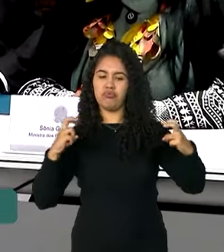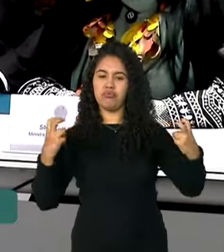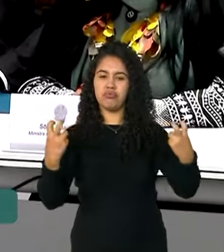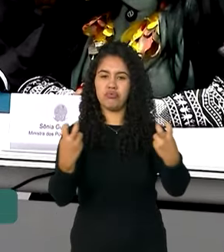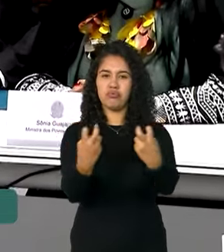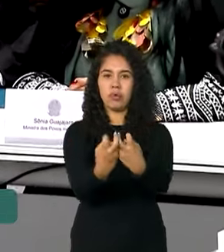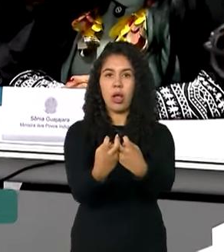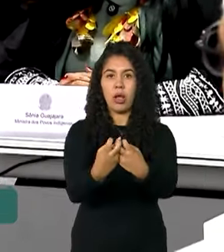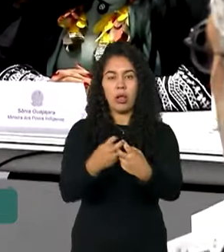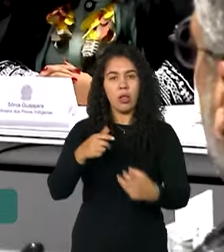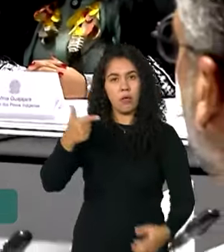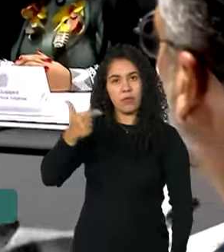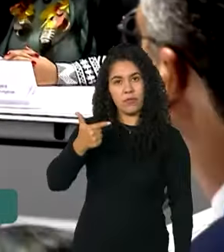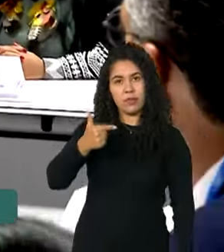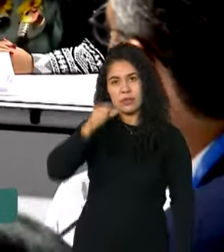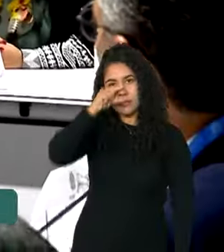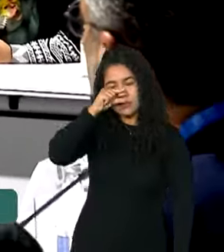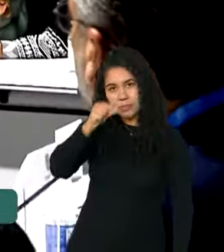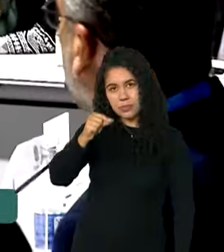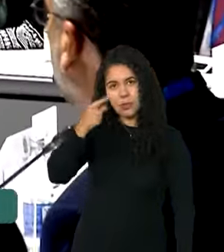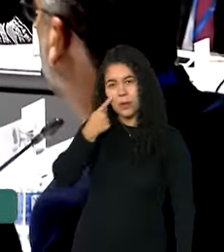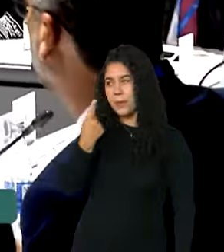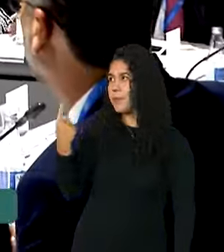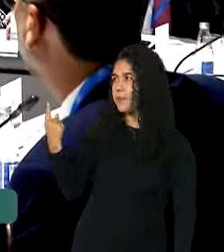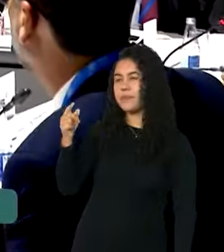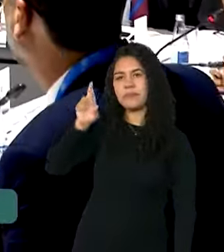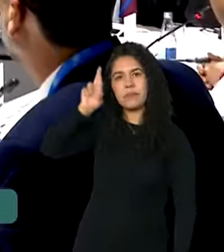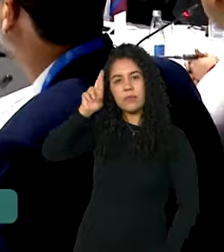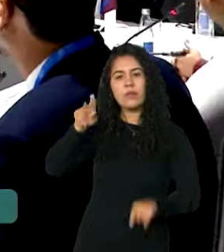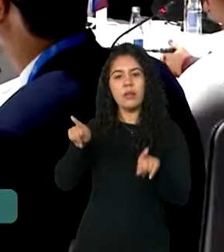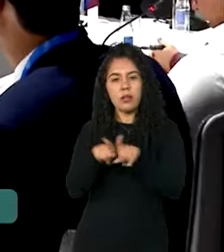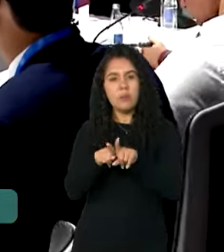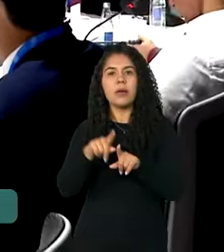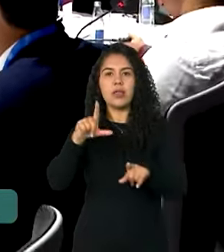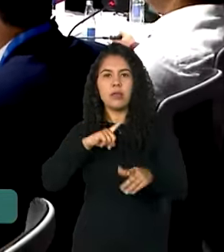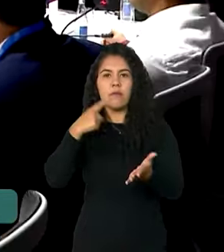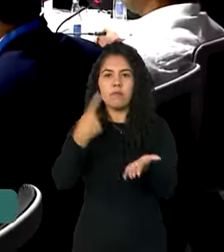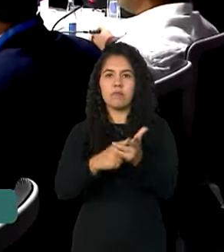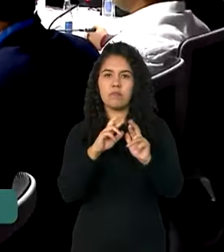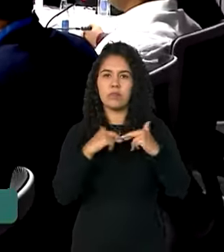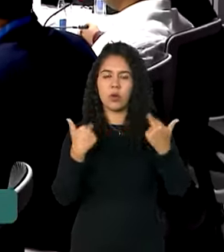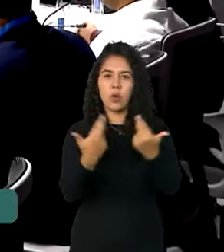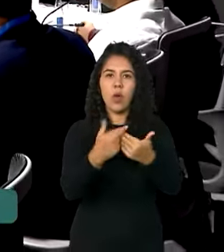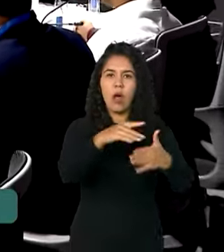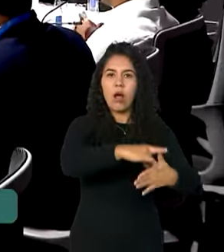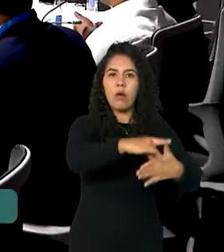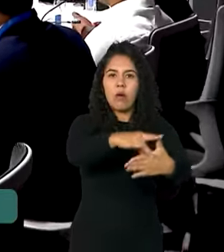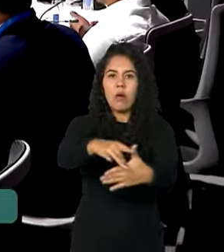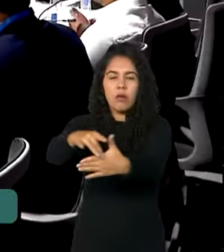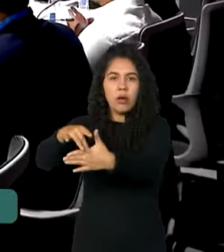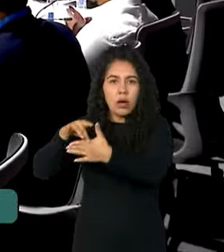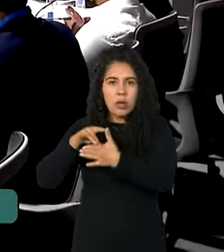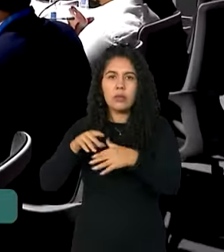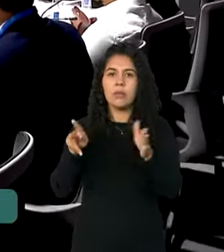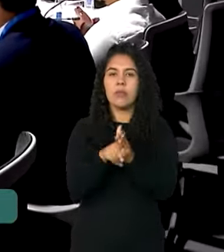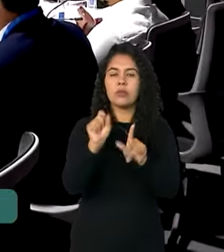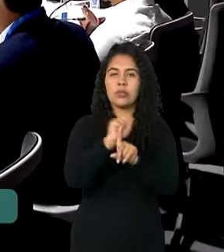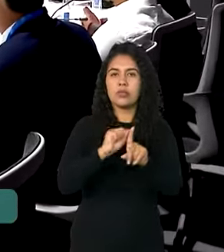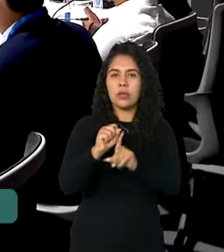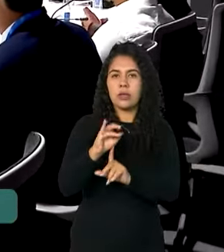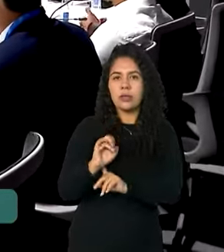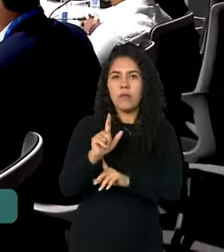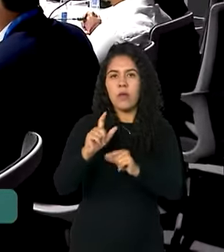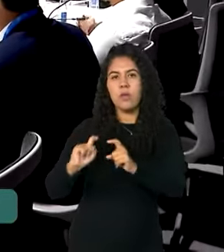pelo vice-presidente Geraldo Alckmin, também se reuniu com representantes da sociedade civil para debater as mudanças